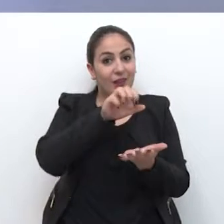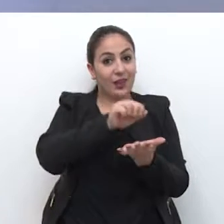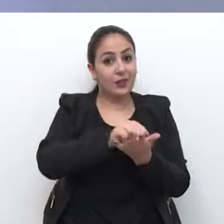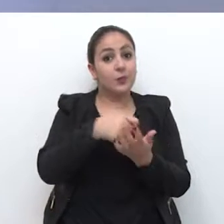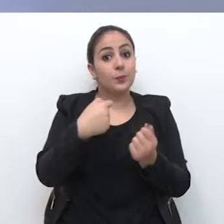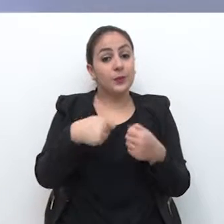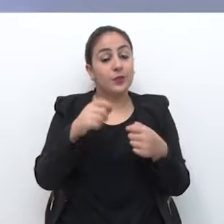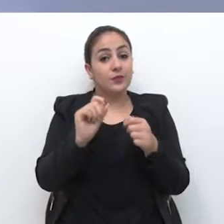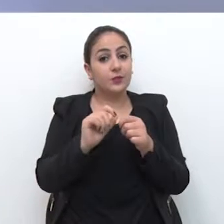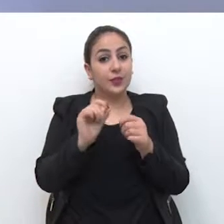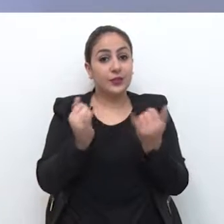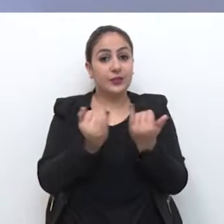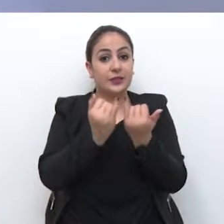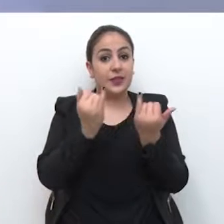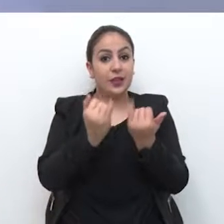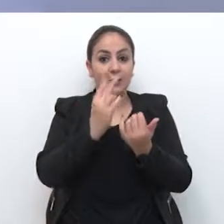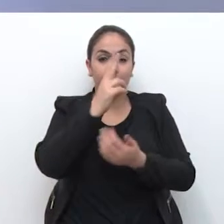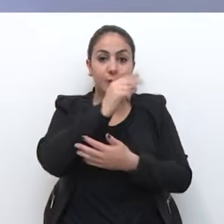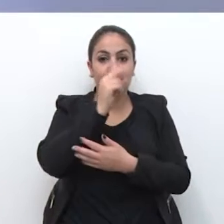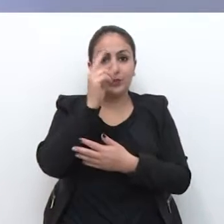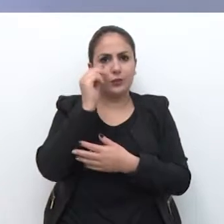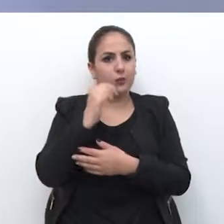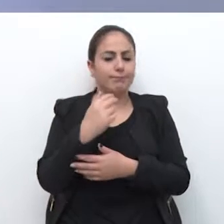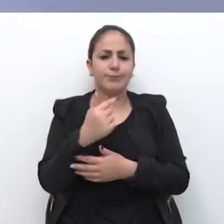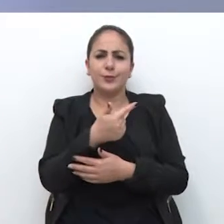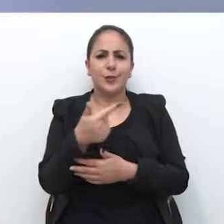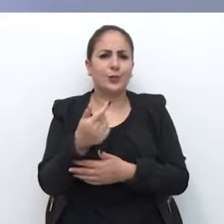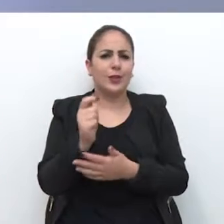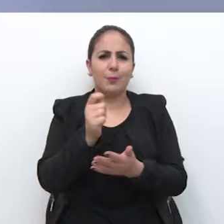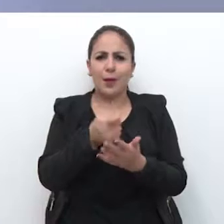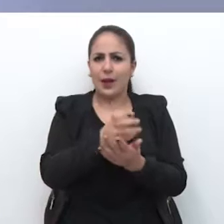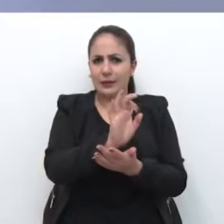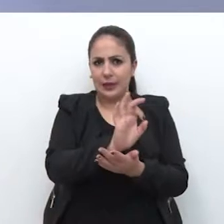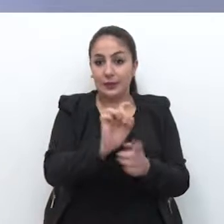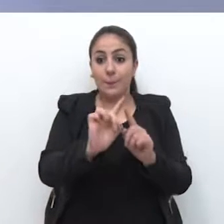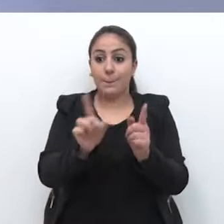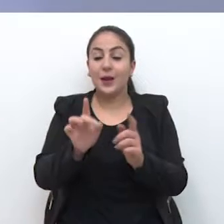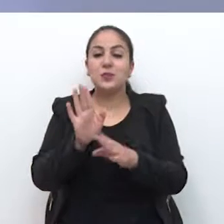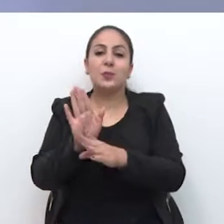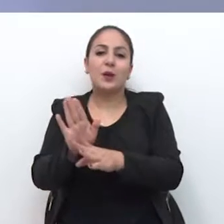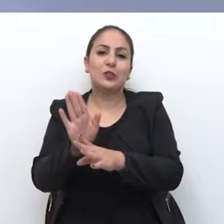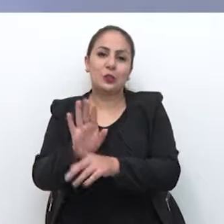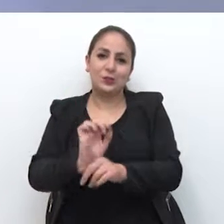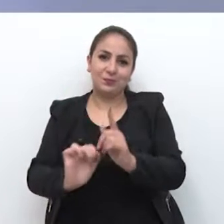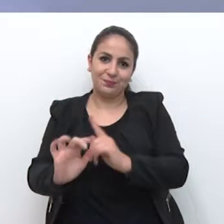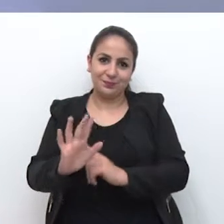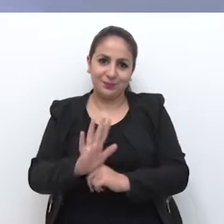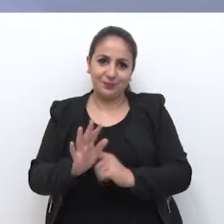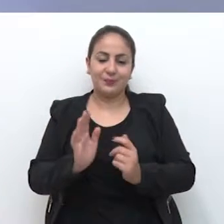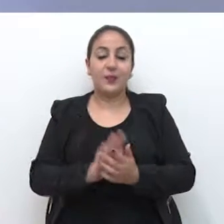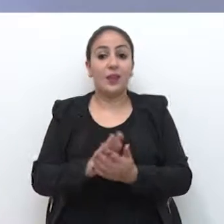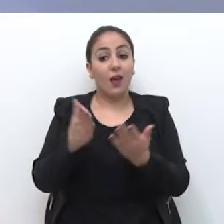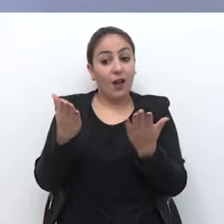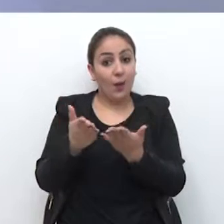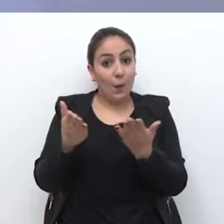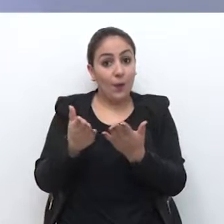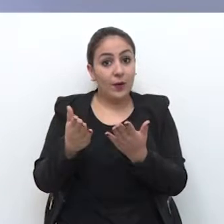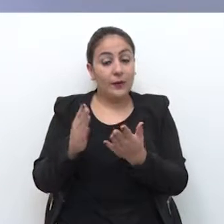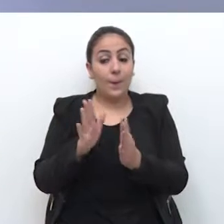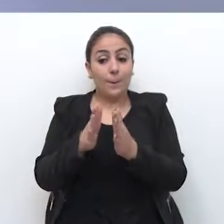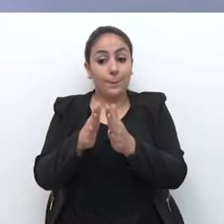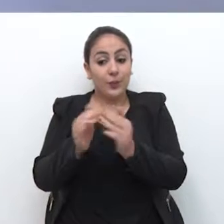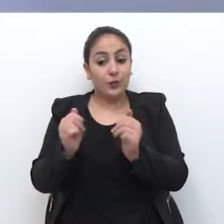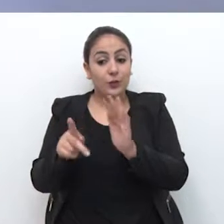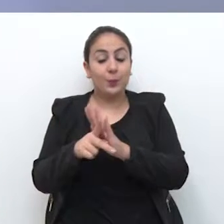cadastro deve ser feito pelo site da Prefeitura e não tentar, chama assim uma contribuição social. Desta vez,